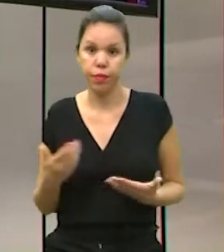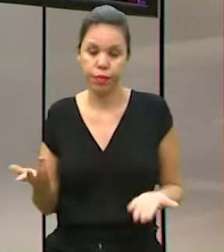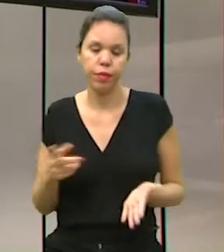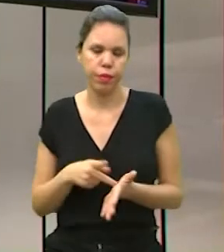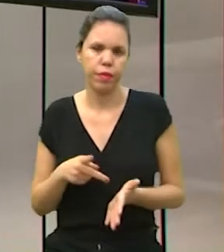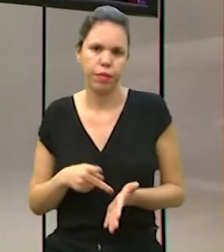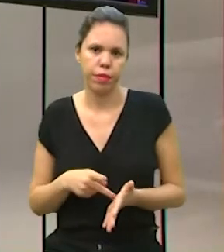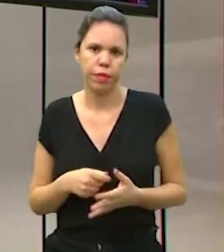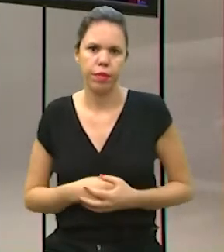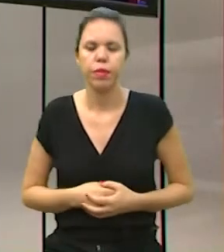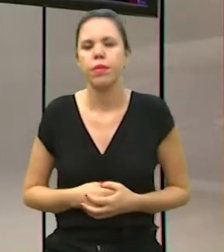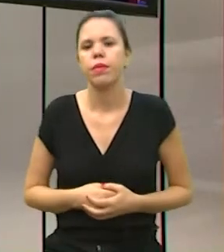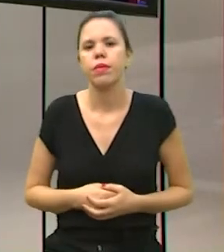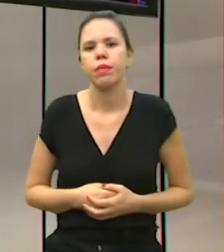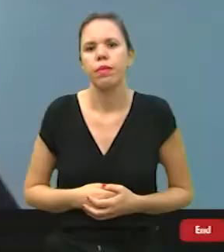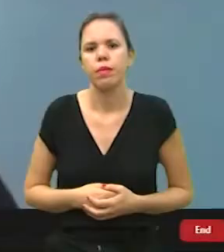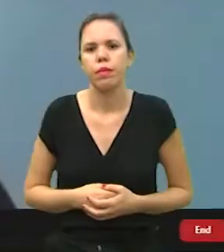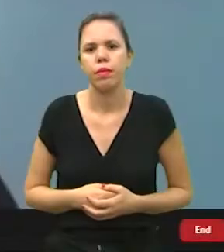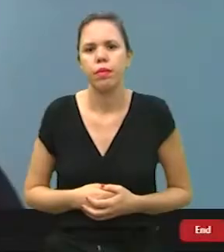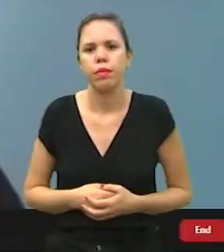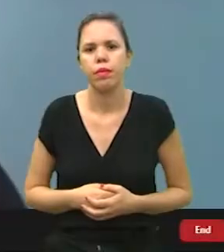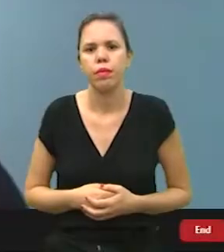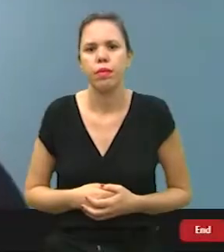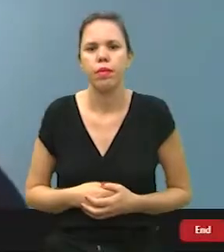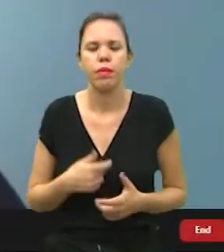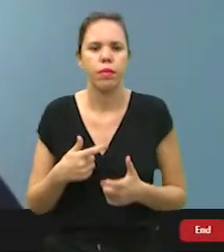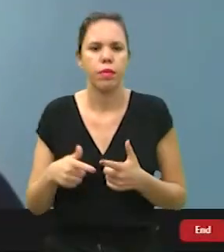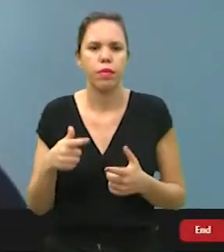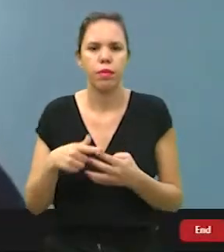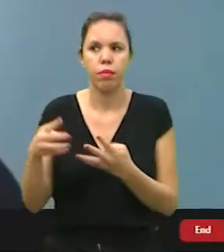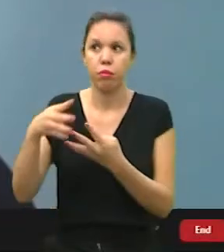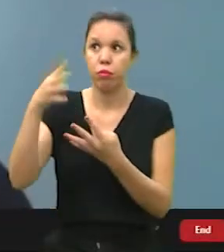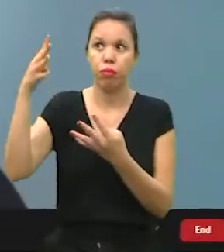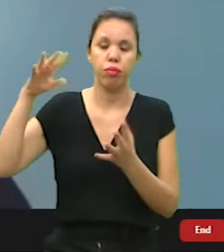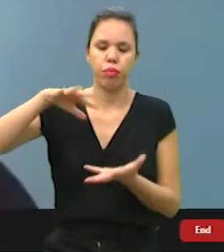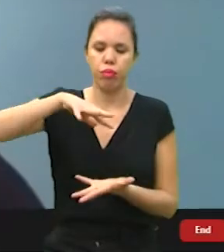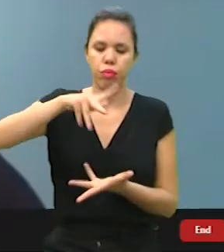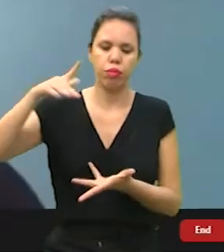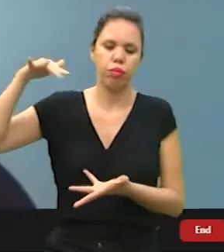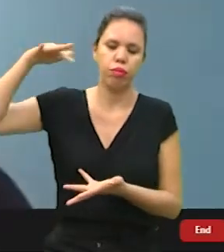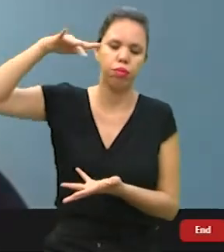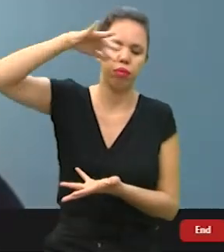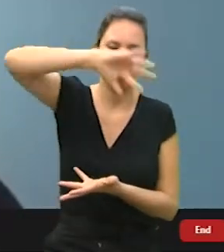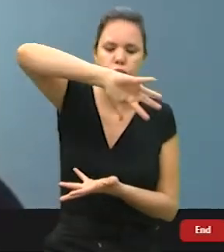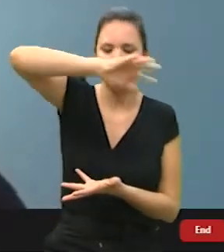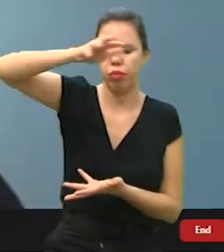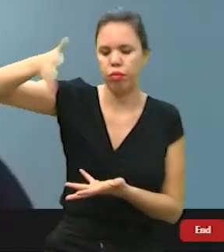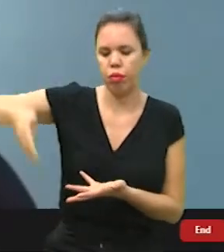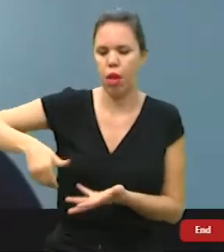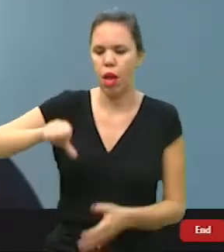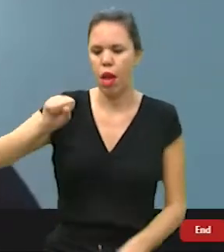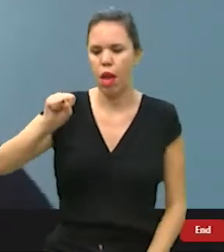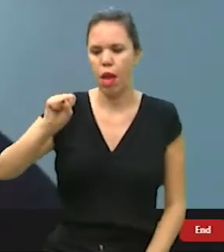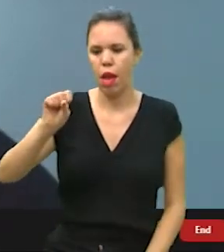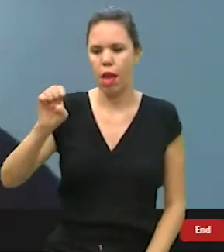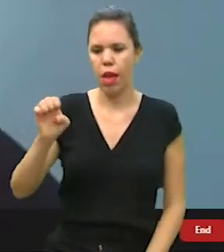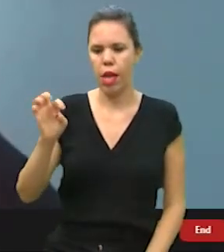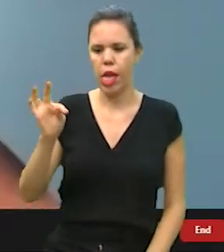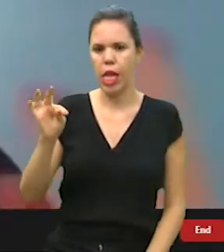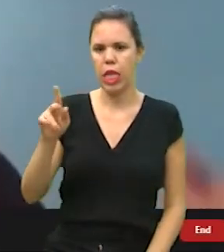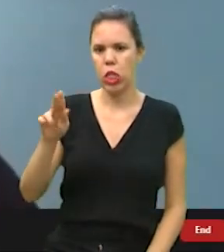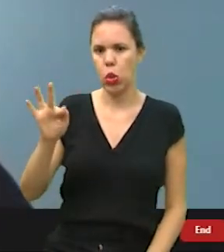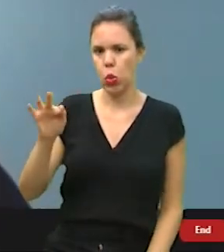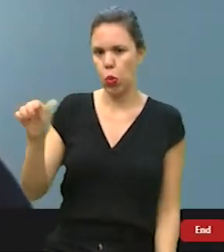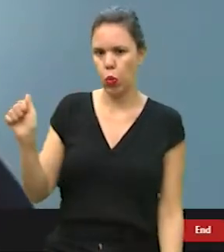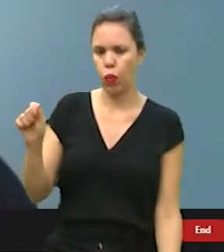É, na verdade, essa parte do efeito estufa, ela é um efeito a longo prazo, né? Então, a